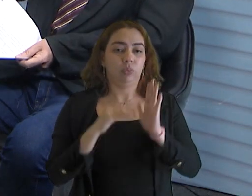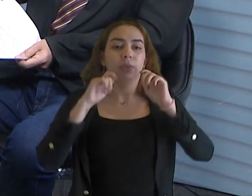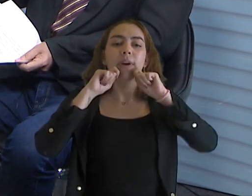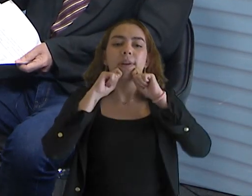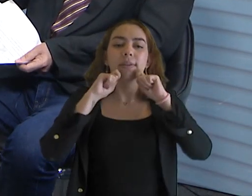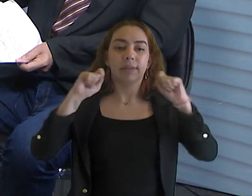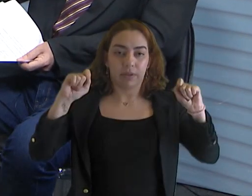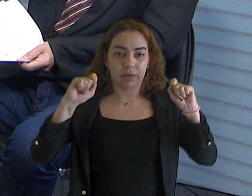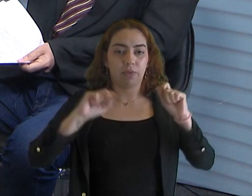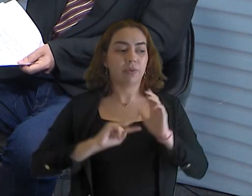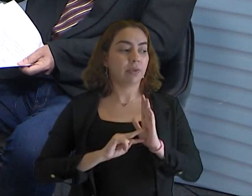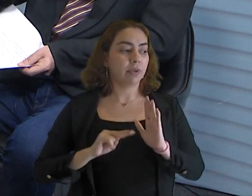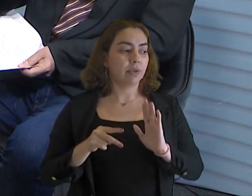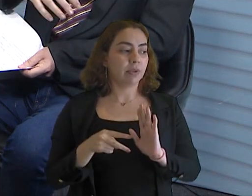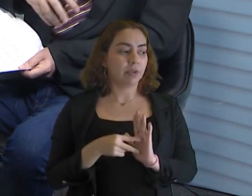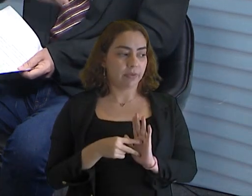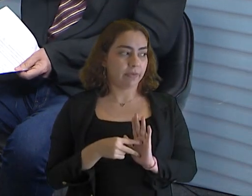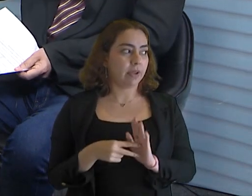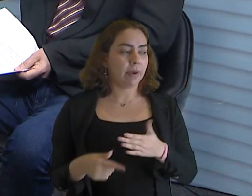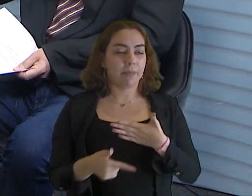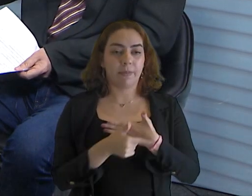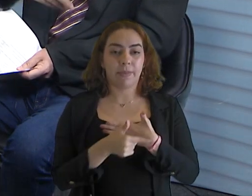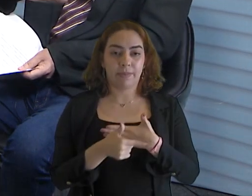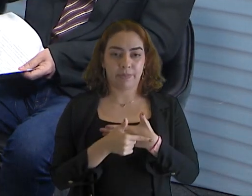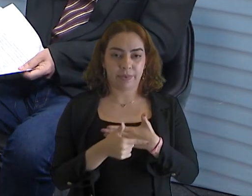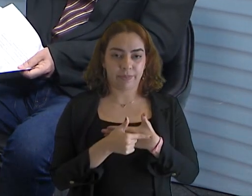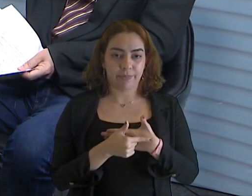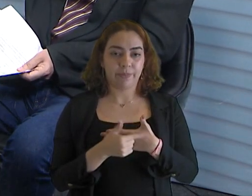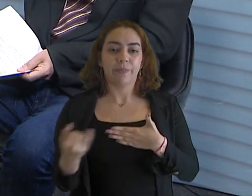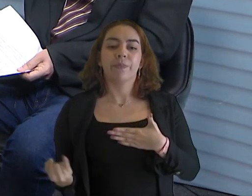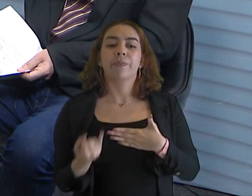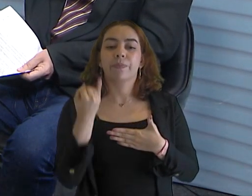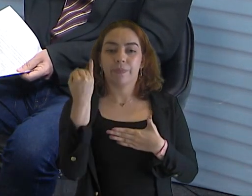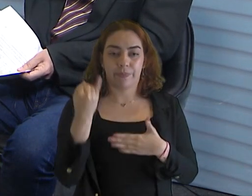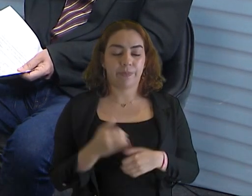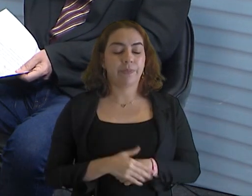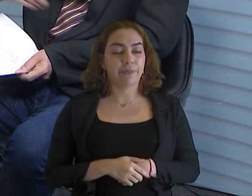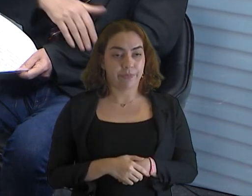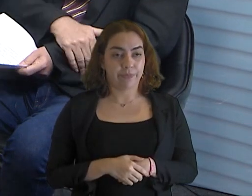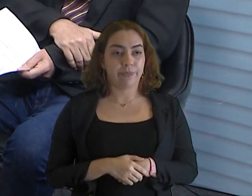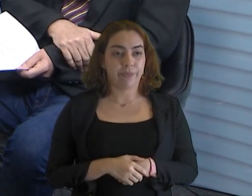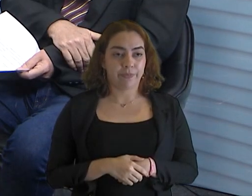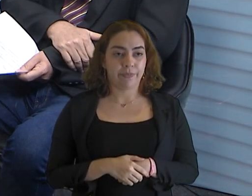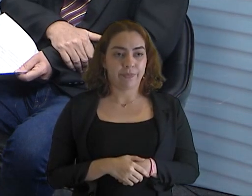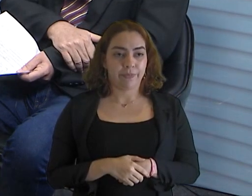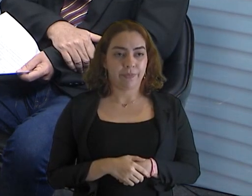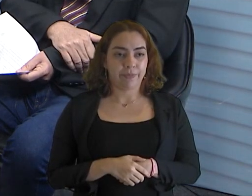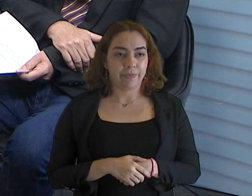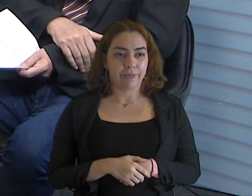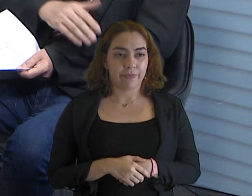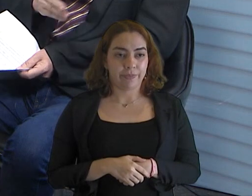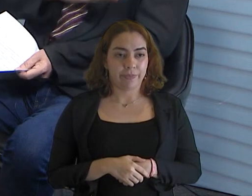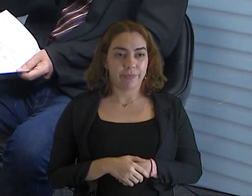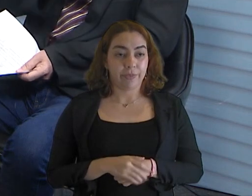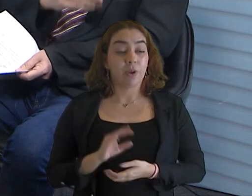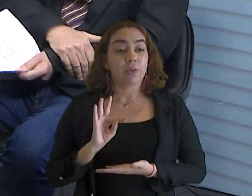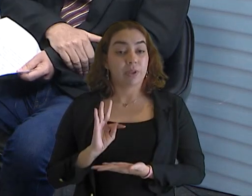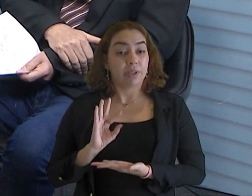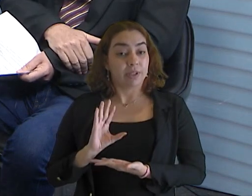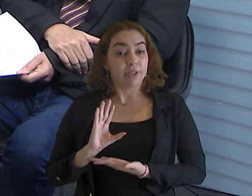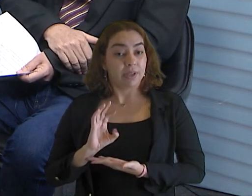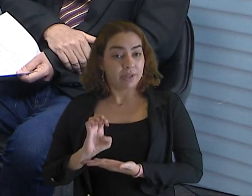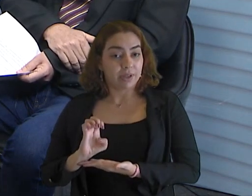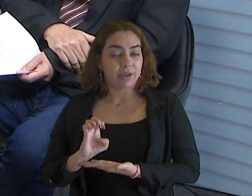que compreende o papel de facilitar a informação, um órgão importante como o Tribunal de Contas do Estado. Aquela é crack, né? É.